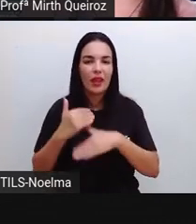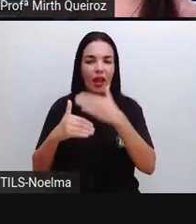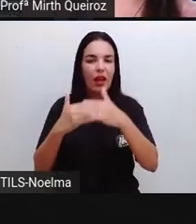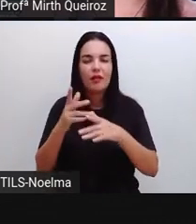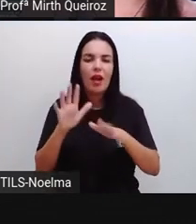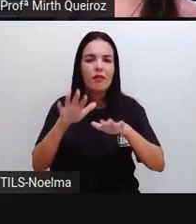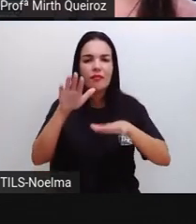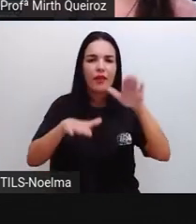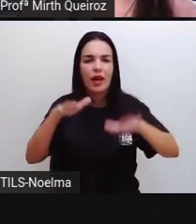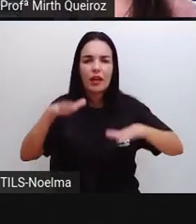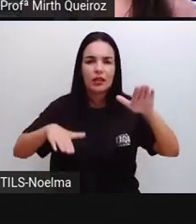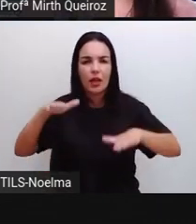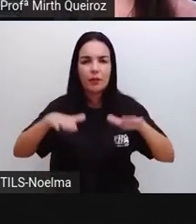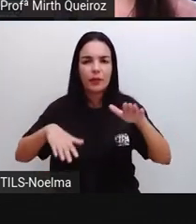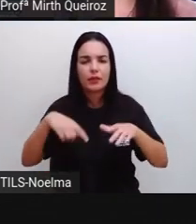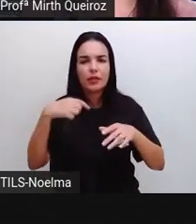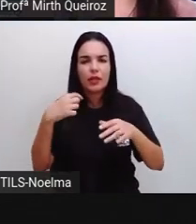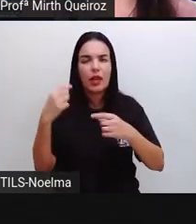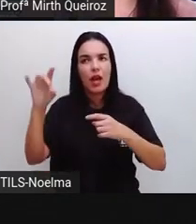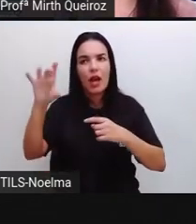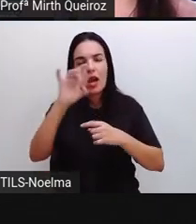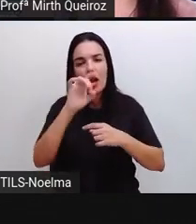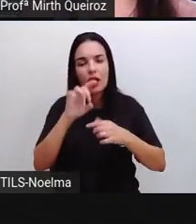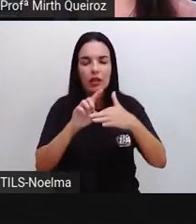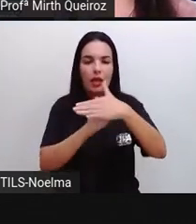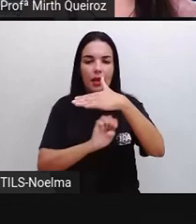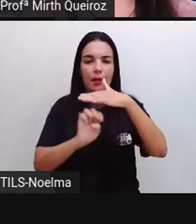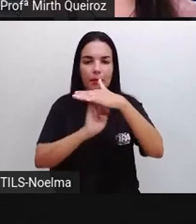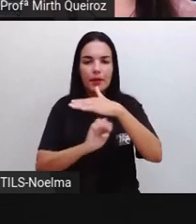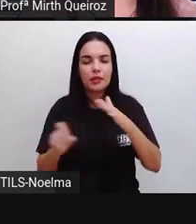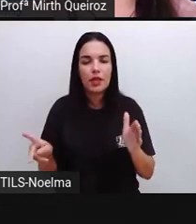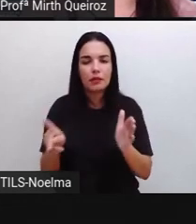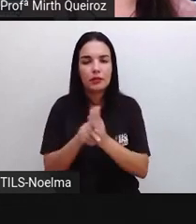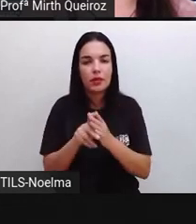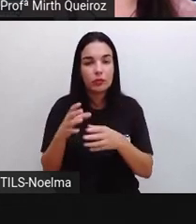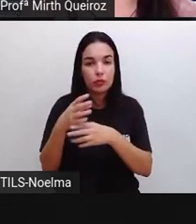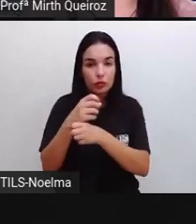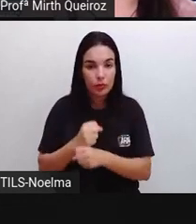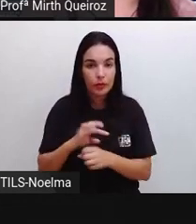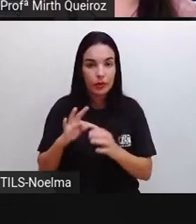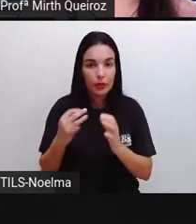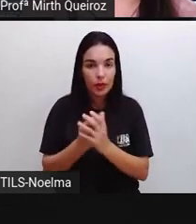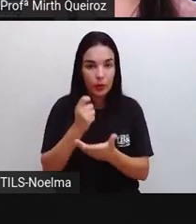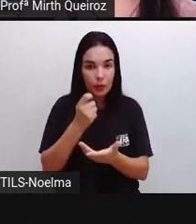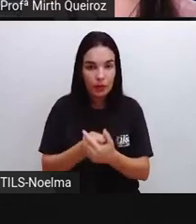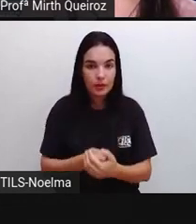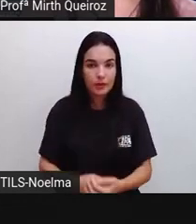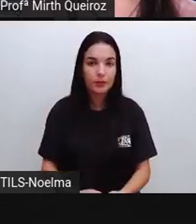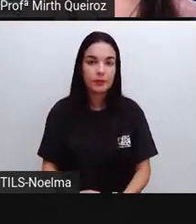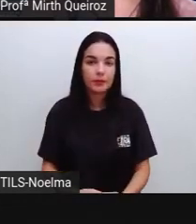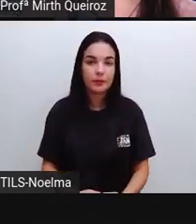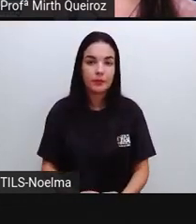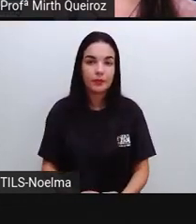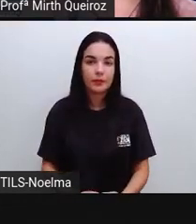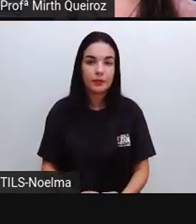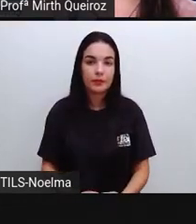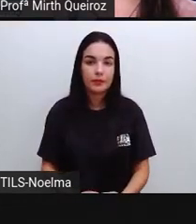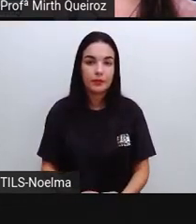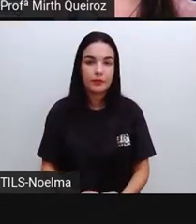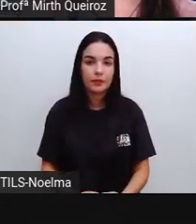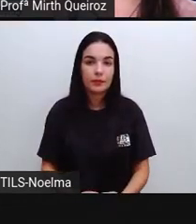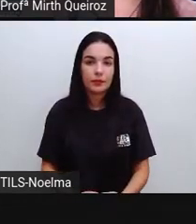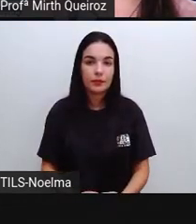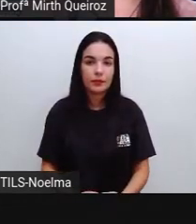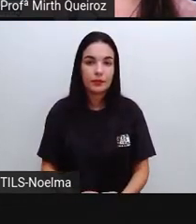variar, né? De acordo com cada empresa, para que a gente obtenha um valor total a ser pago naquele mês. E aqui, a gente